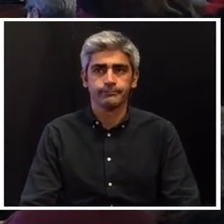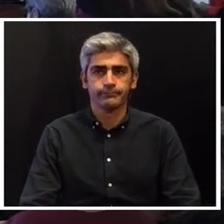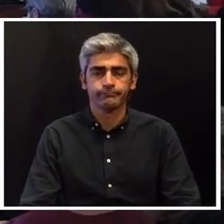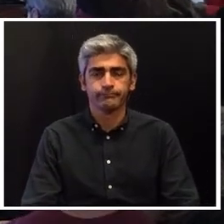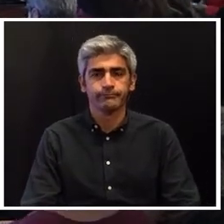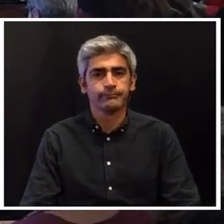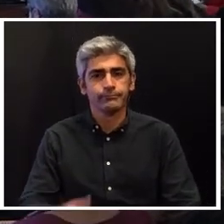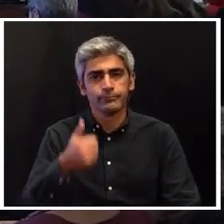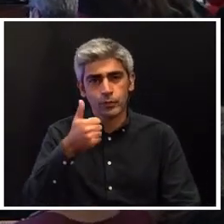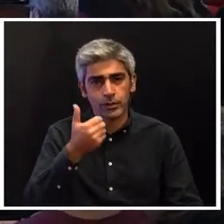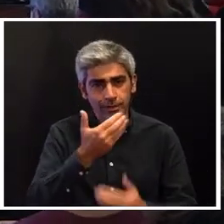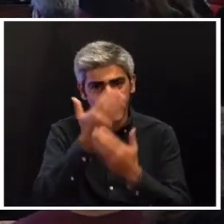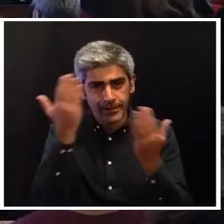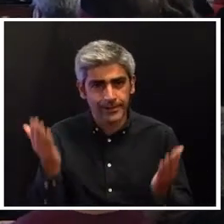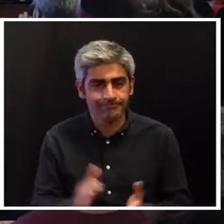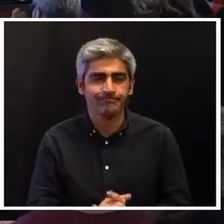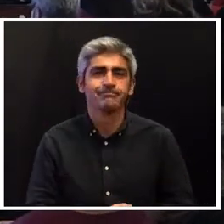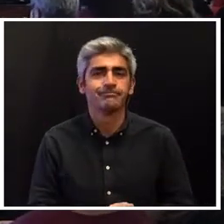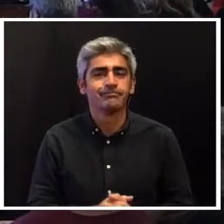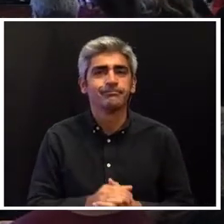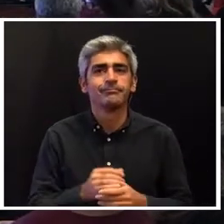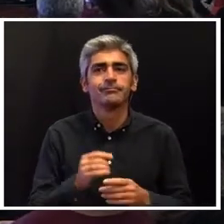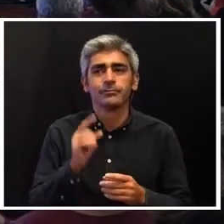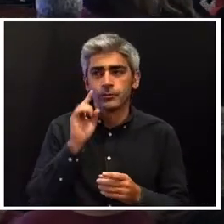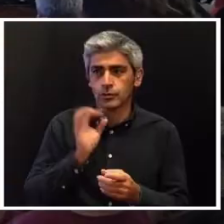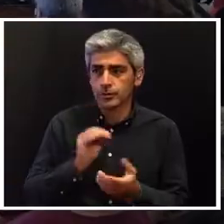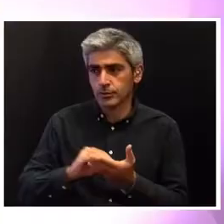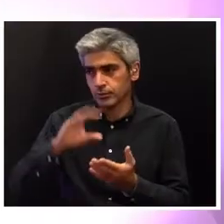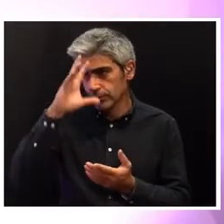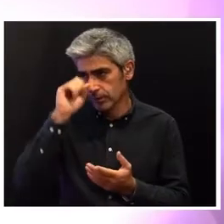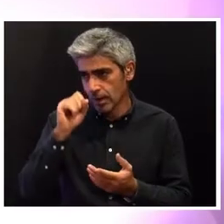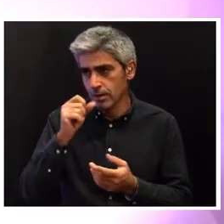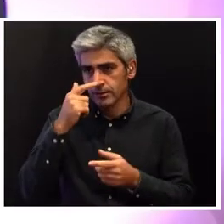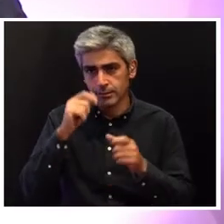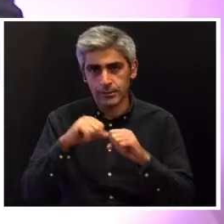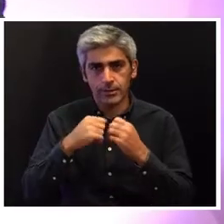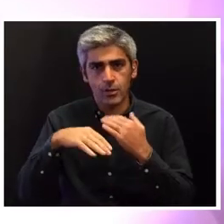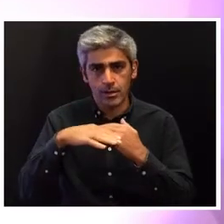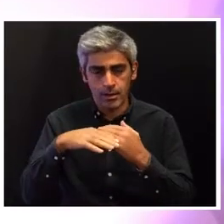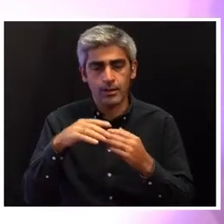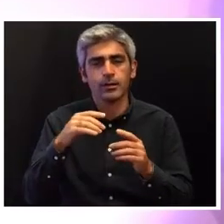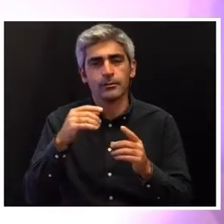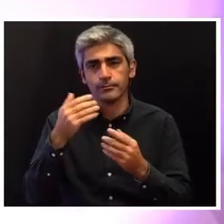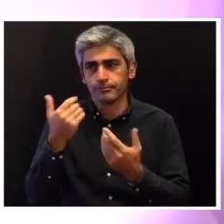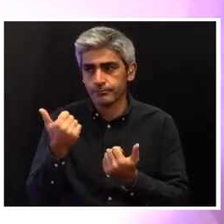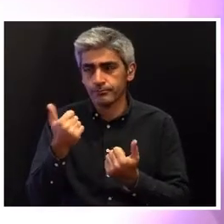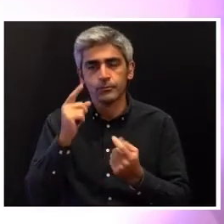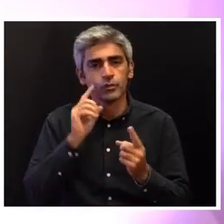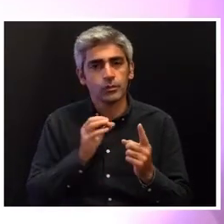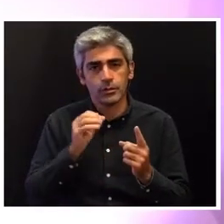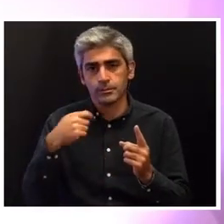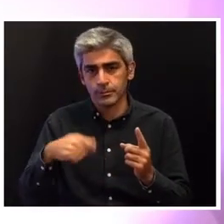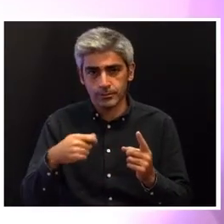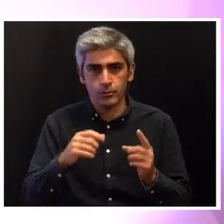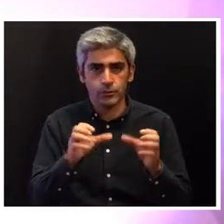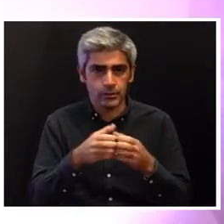Bom dia, Sr. Presidente da Comissão para a Cidadania